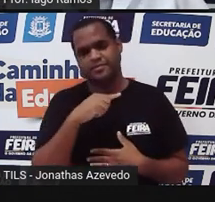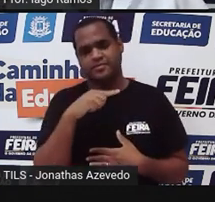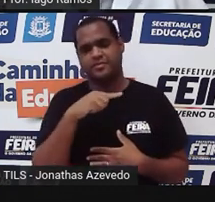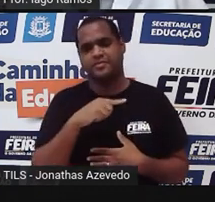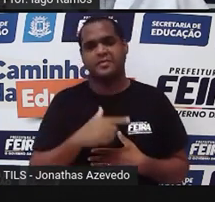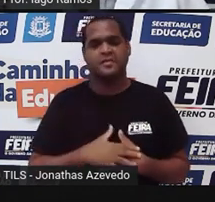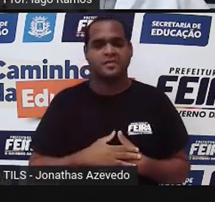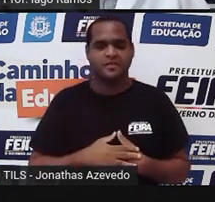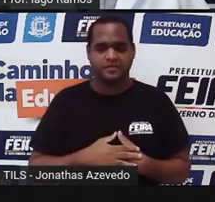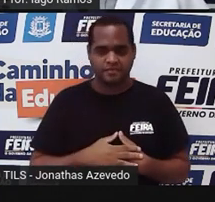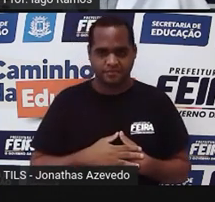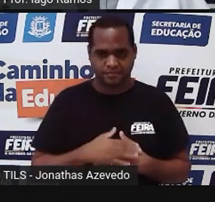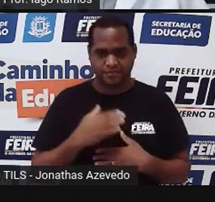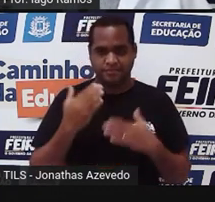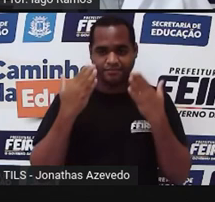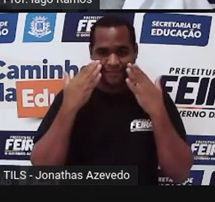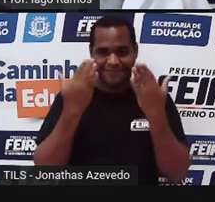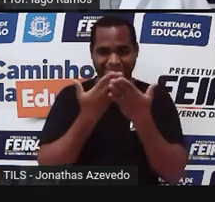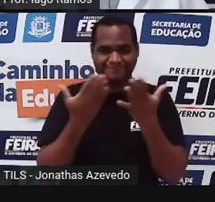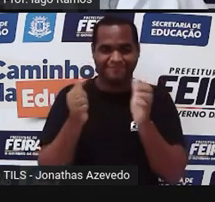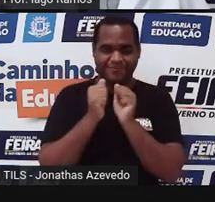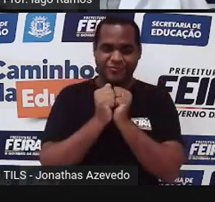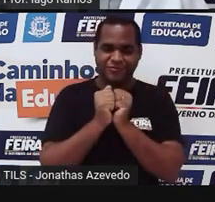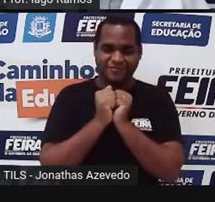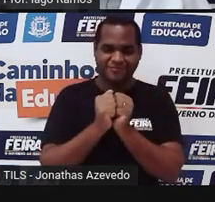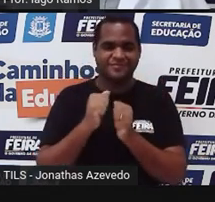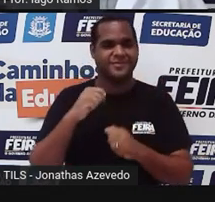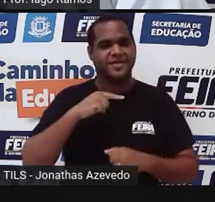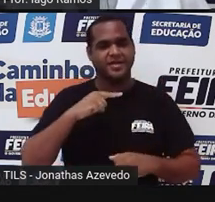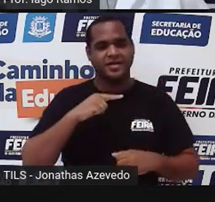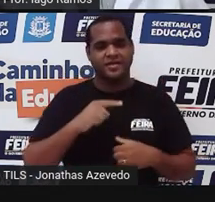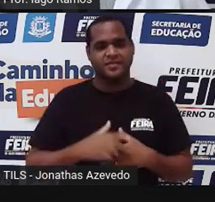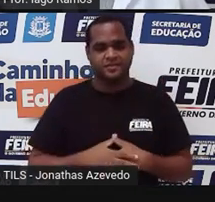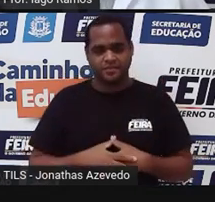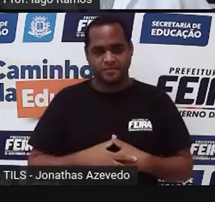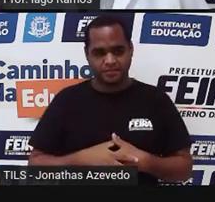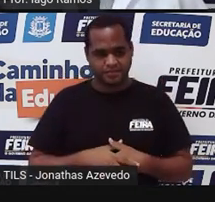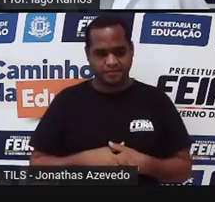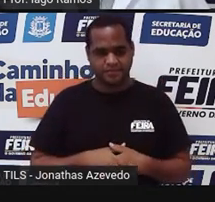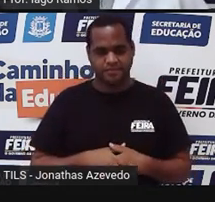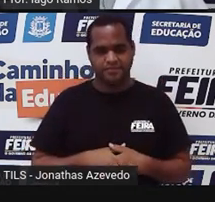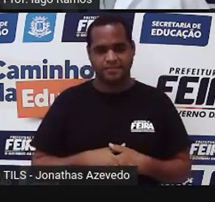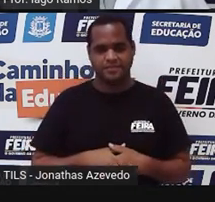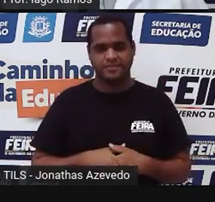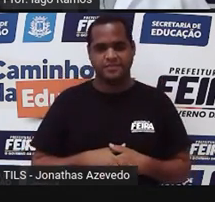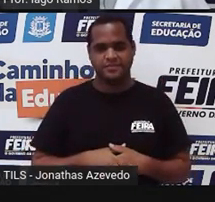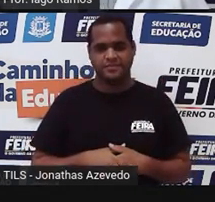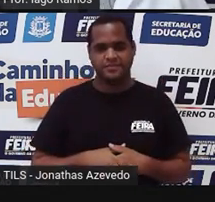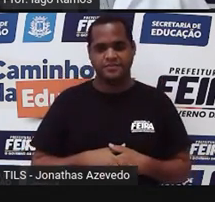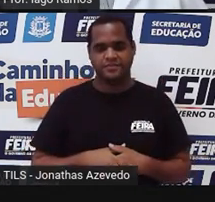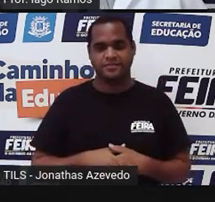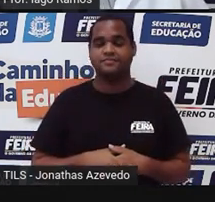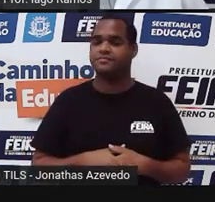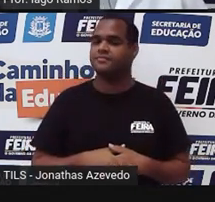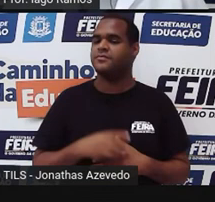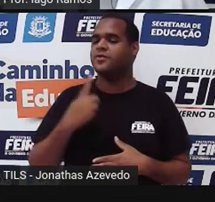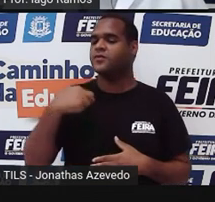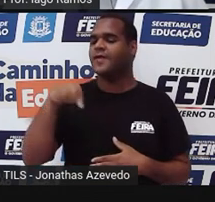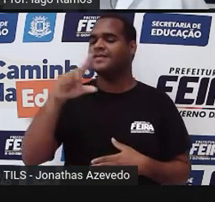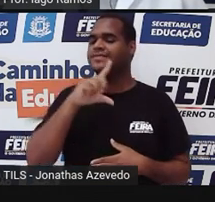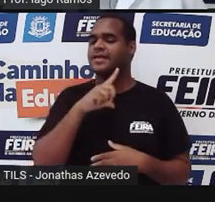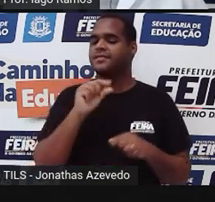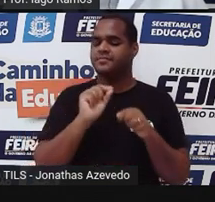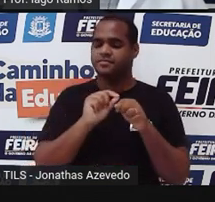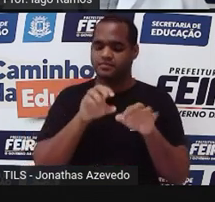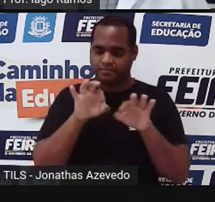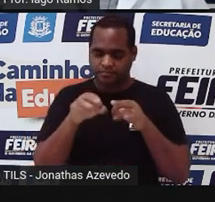Eu vou te mostrar. Vamos lá. Vem comigo. Vamos junto. Não tem problema não. Bom, pra calcular a área do losango o que é que a gente precisa fazer?